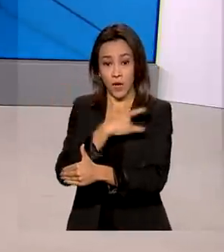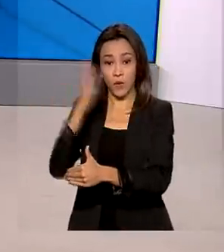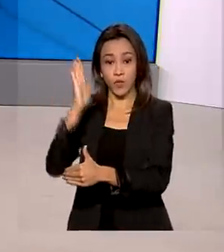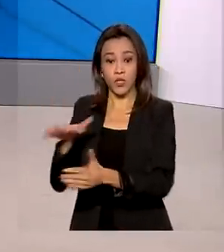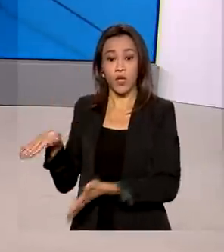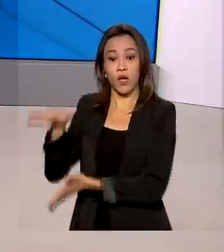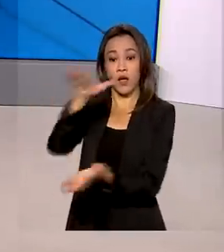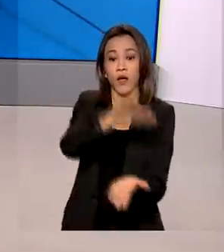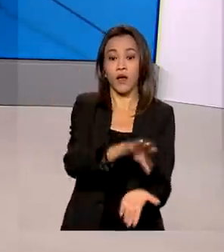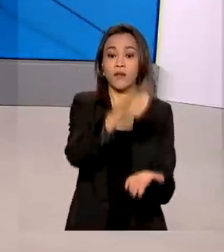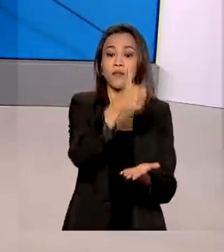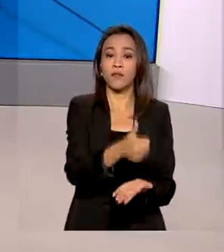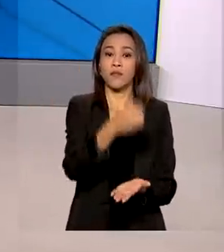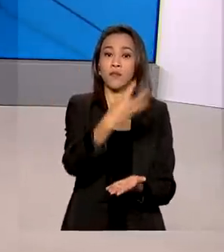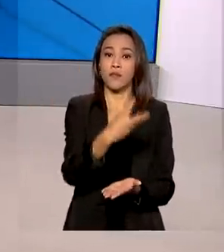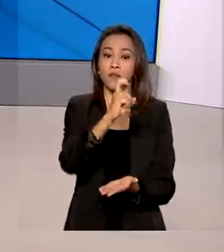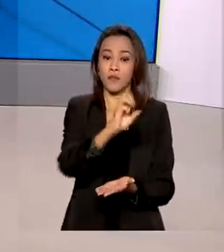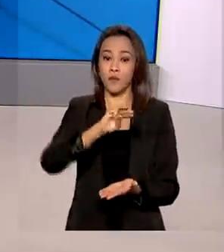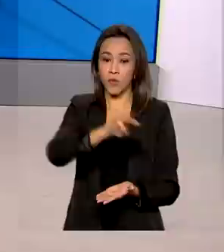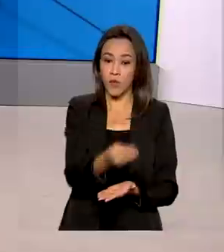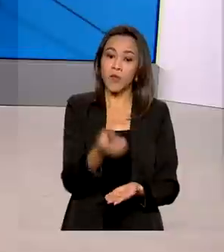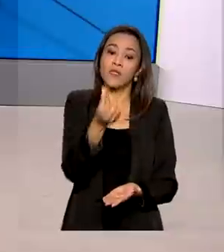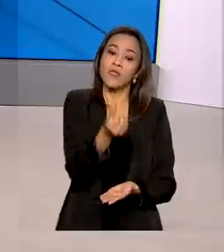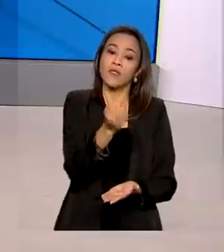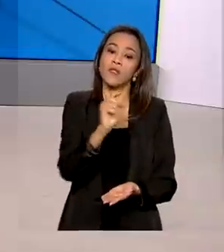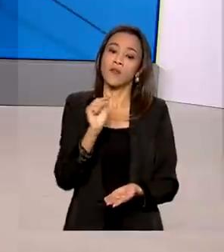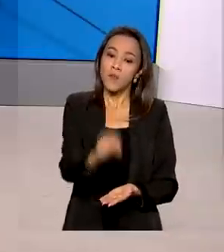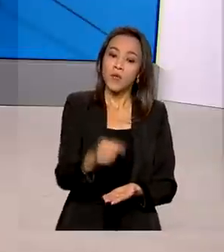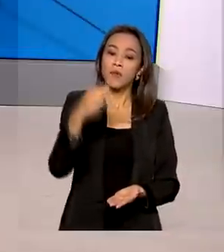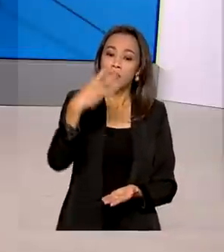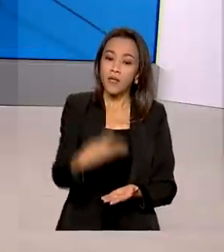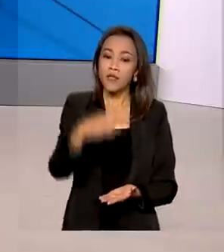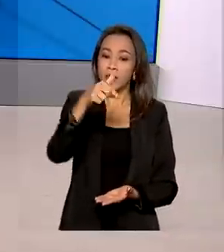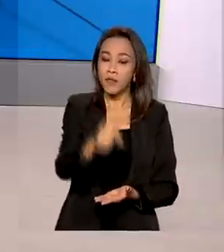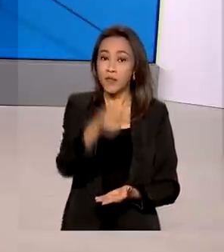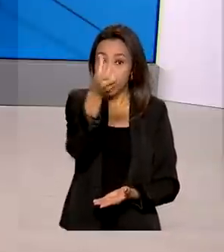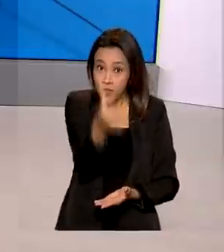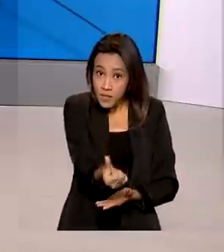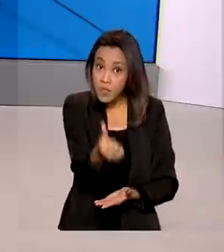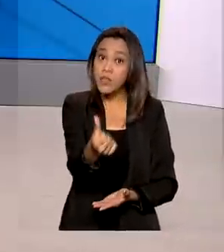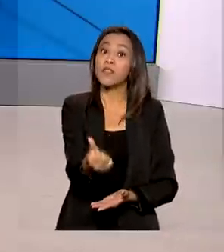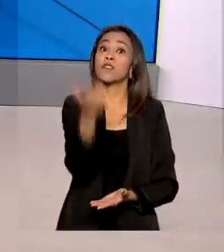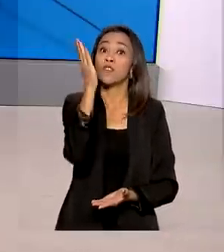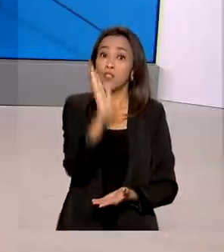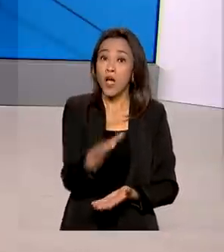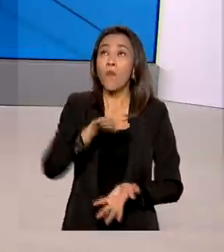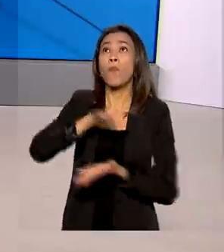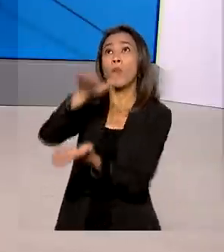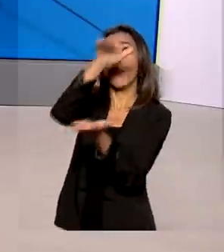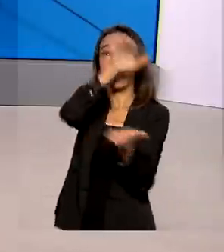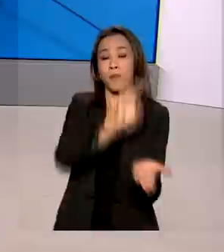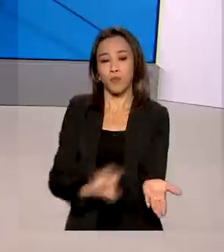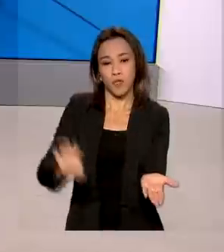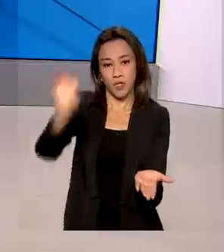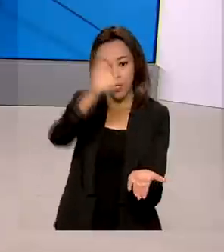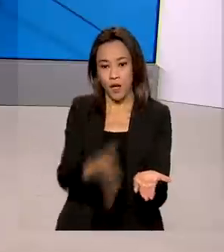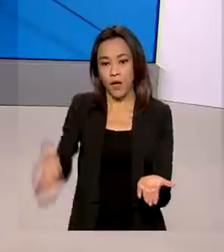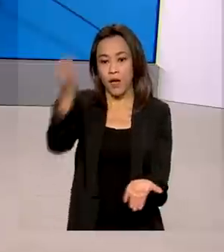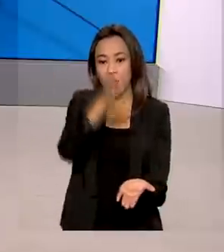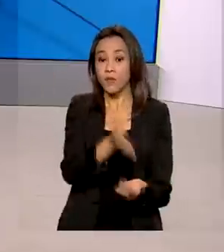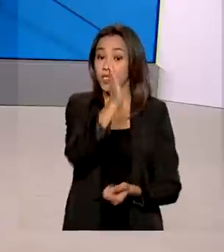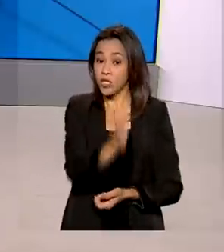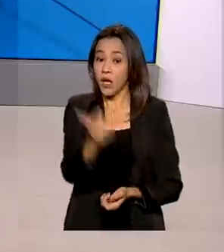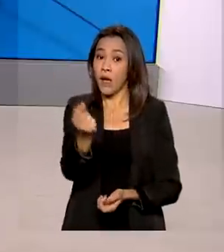135 milhões, 60 mil, 376 doses a todos os estados. As doses